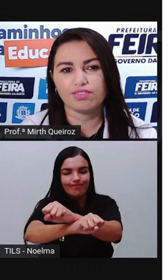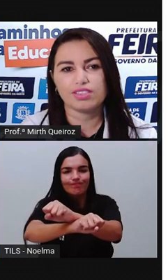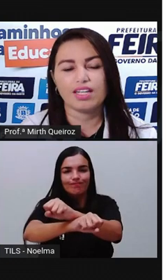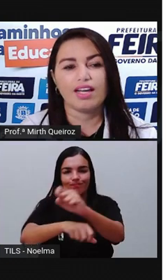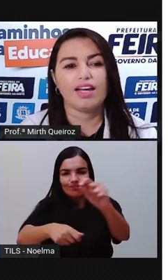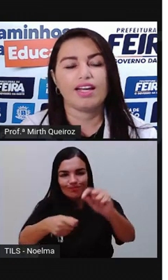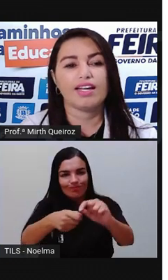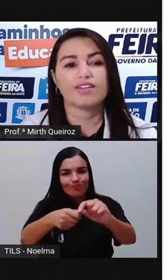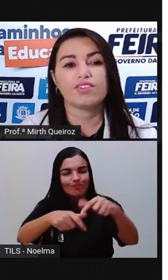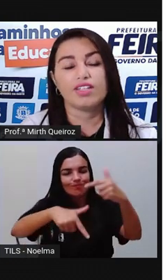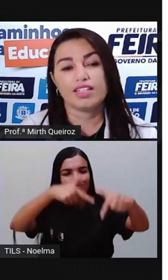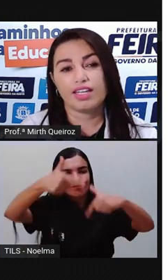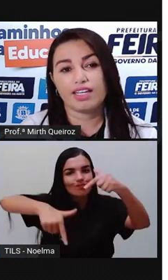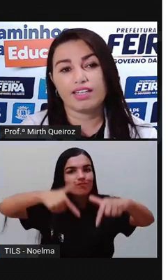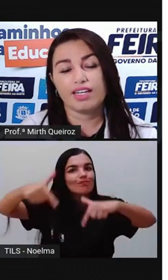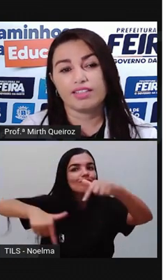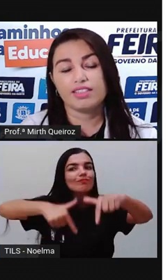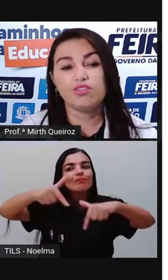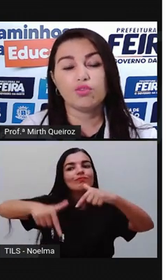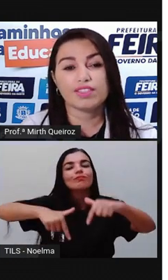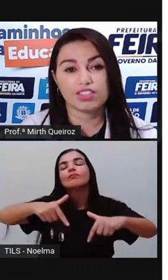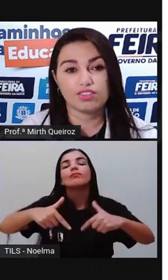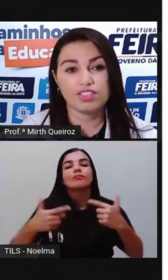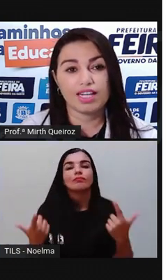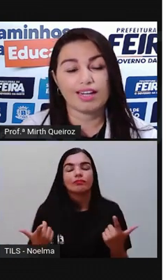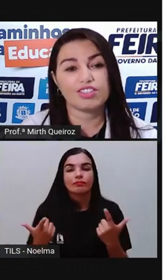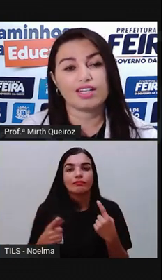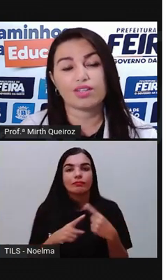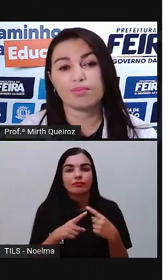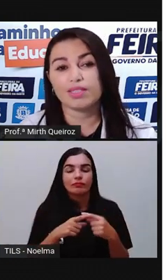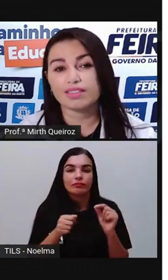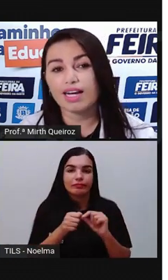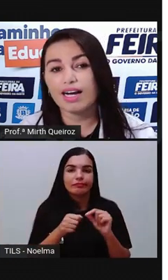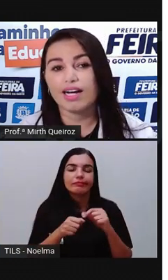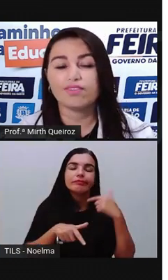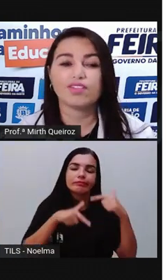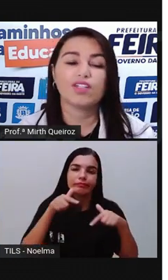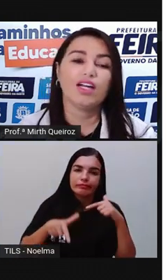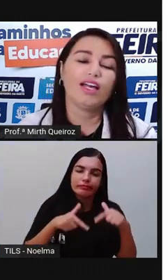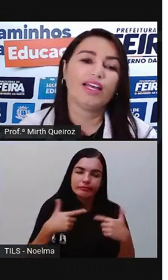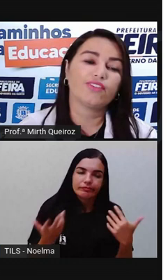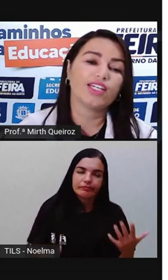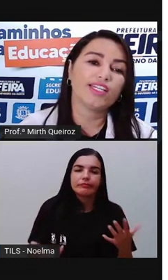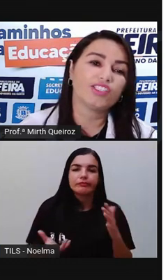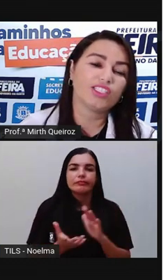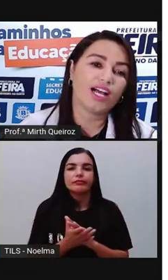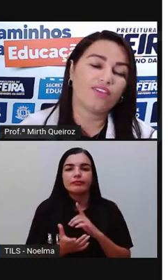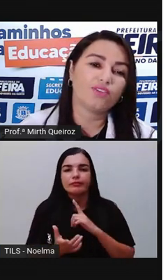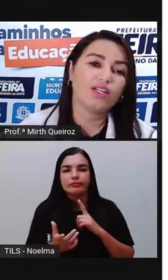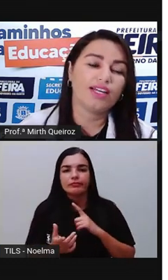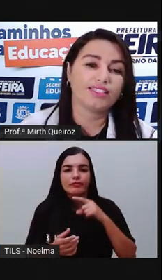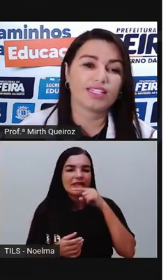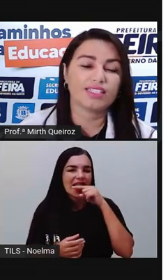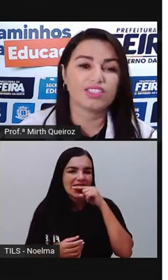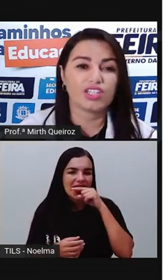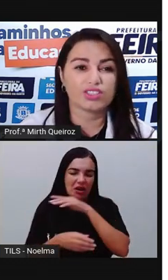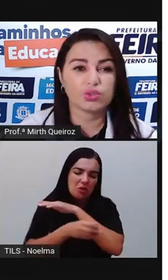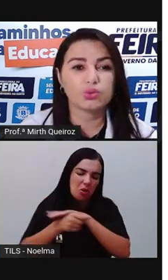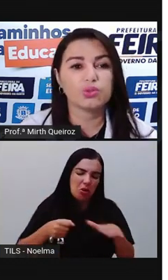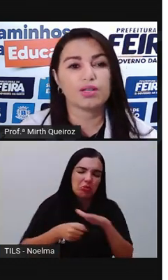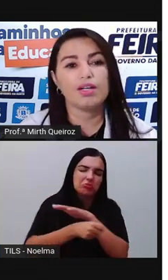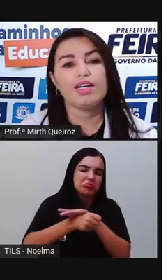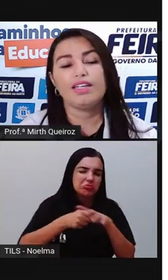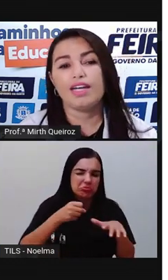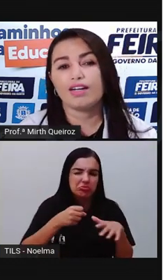escravos eram quem desenvolveu essa atividade, eram quem botavam, eram quem retiravam essa cana de